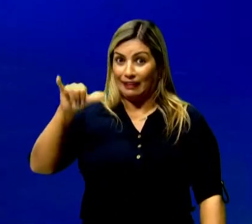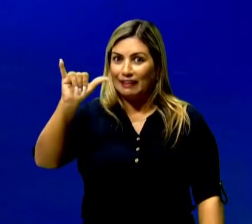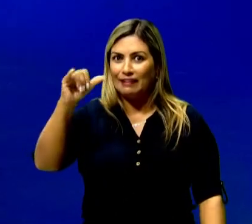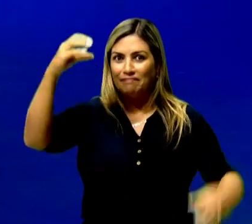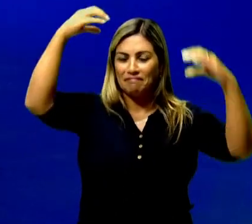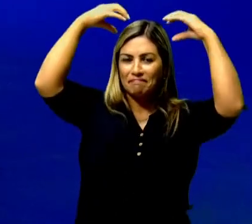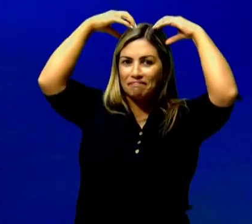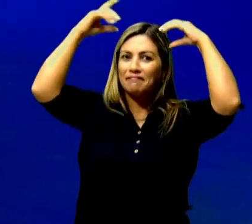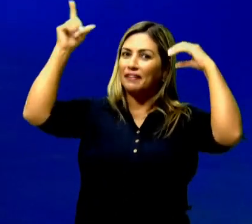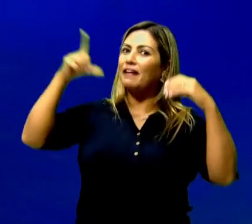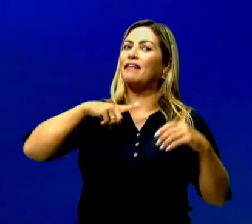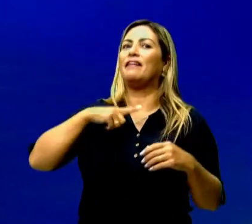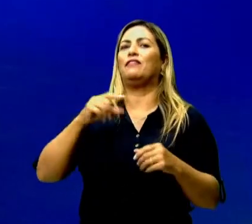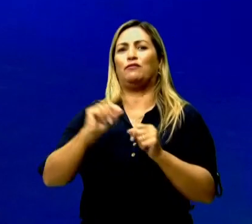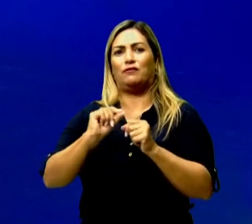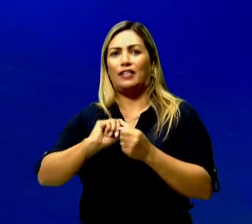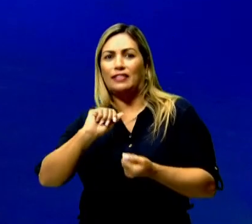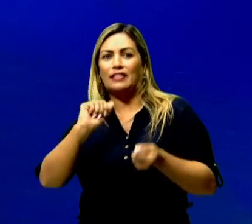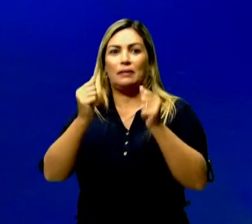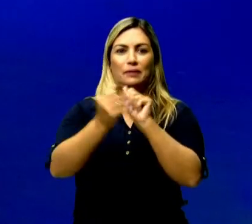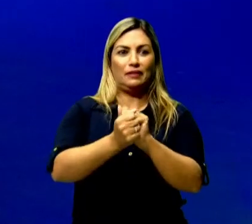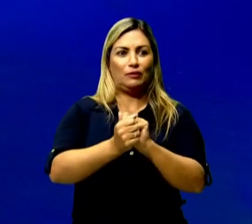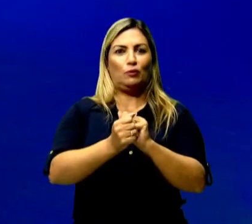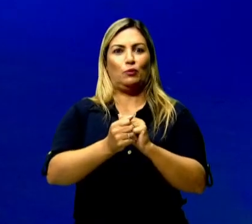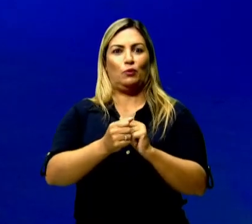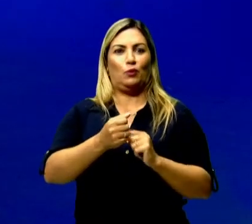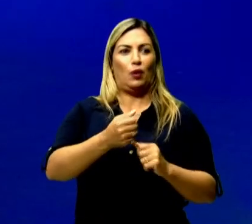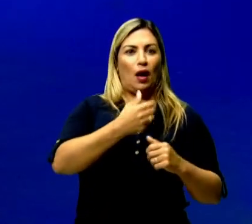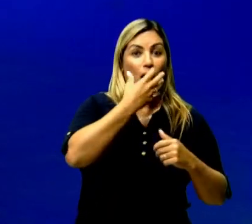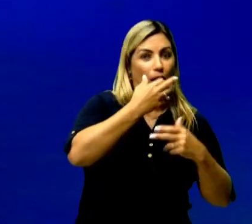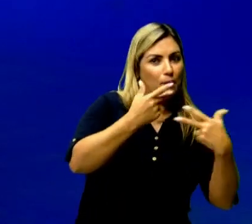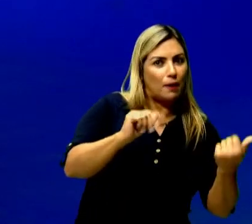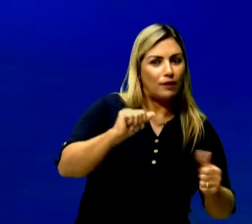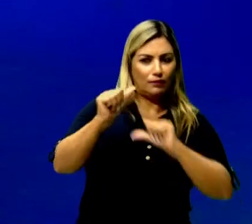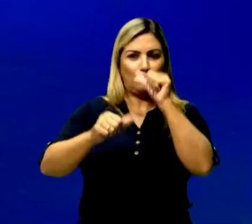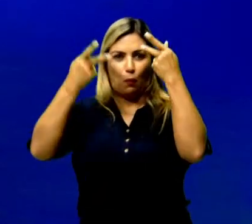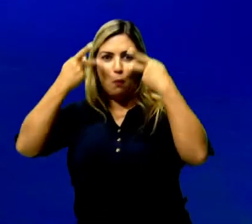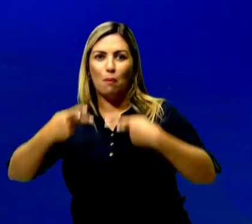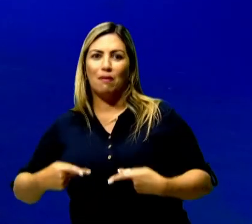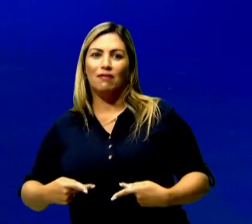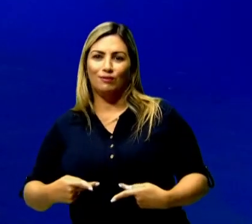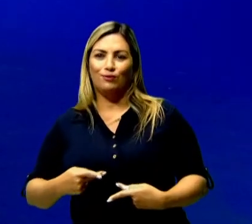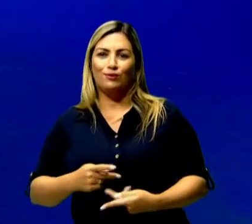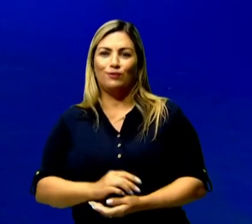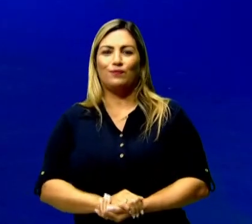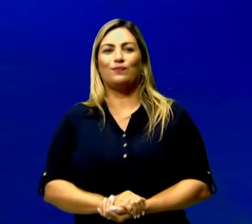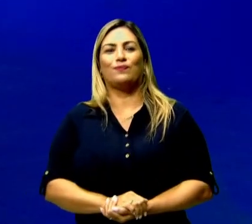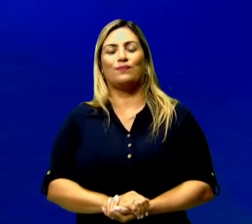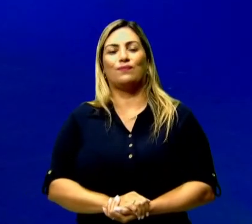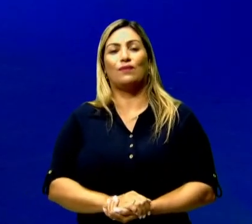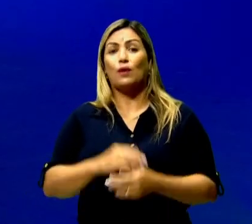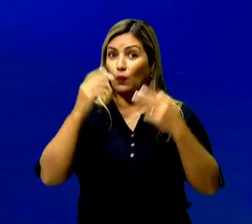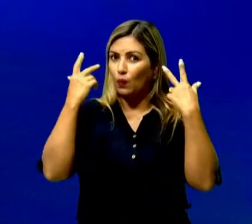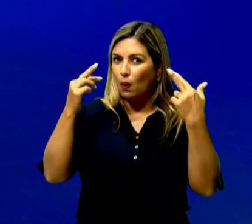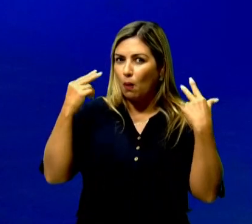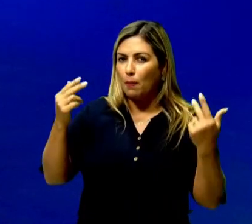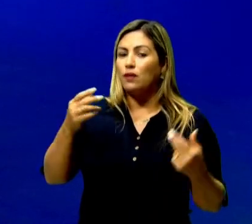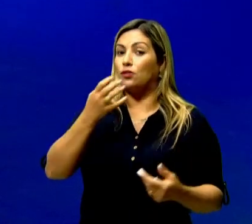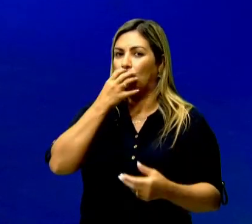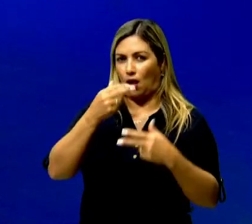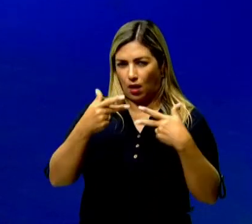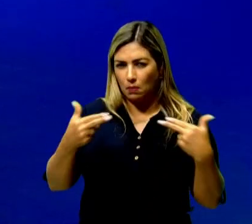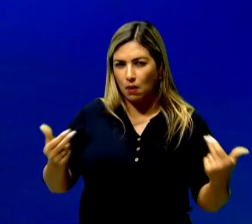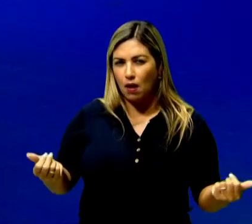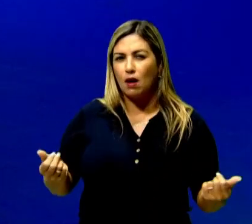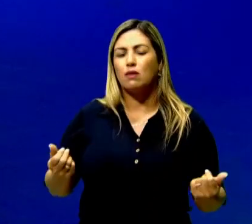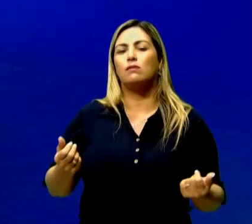animais, mas a gente percebe ali uma humanização dessas personagens. E normalmente esses animais aqui, eles são